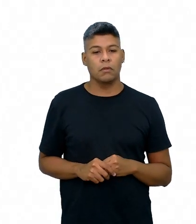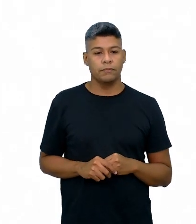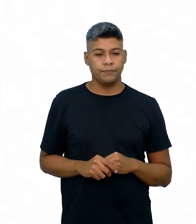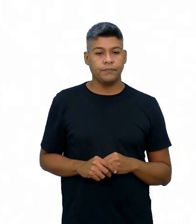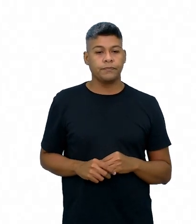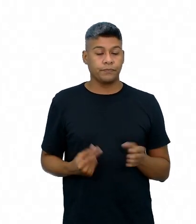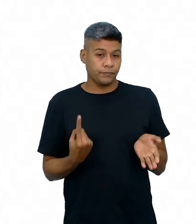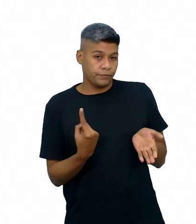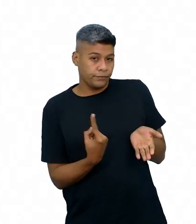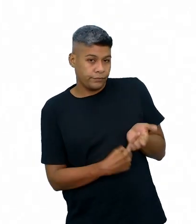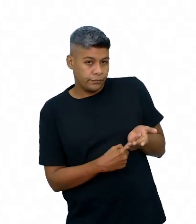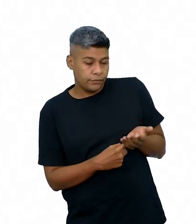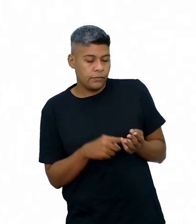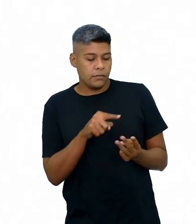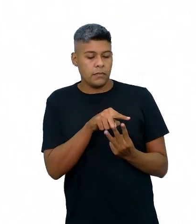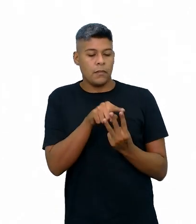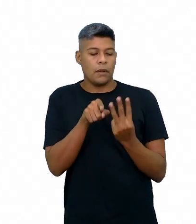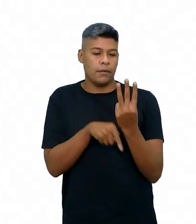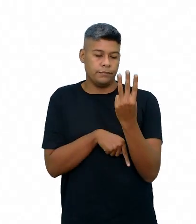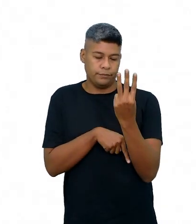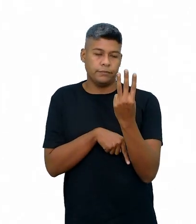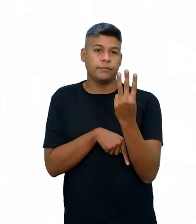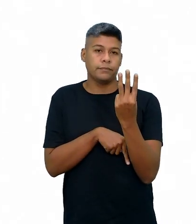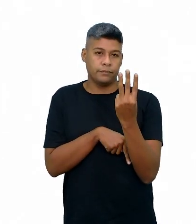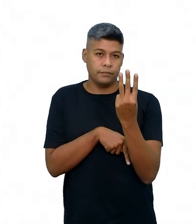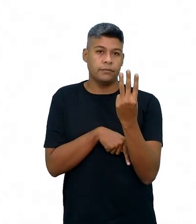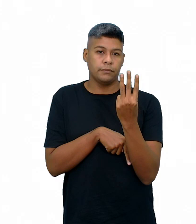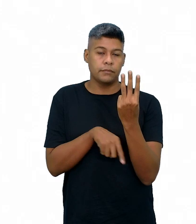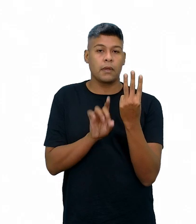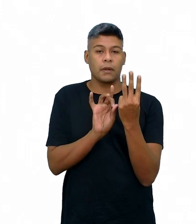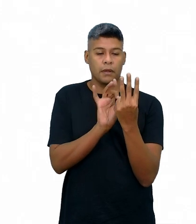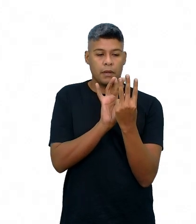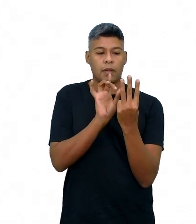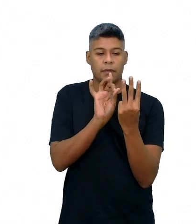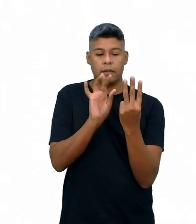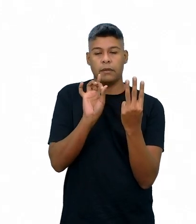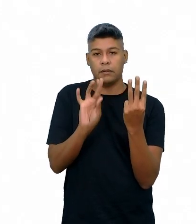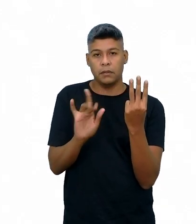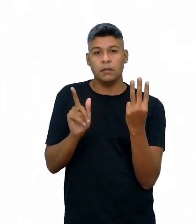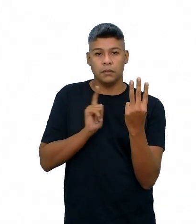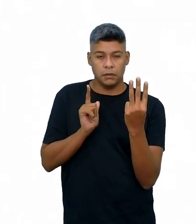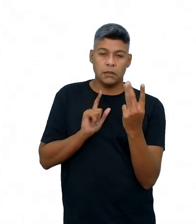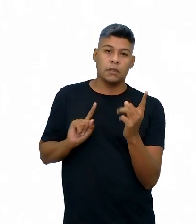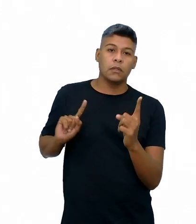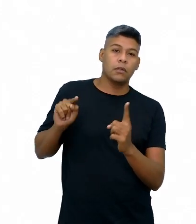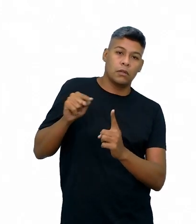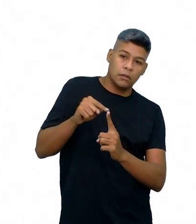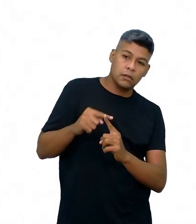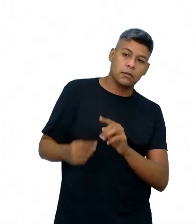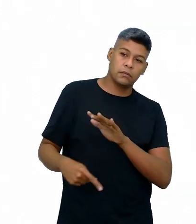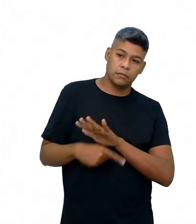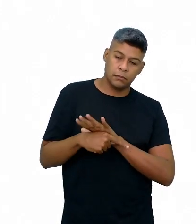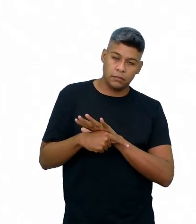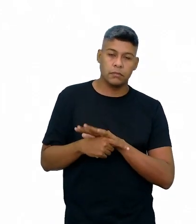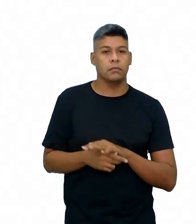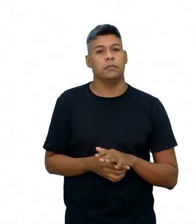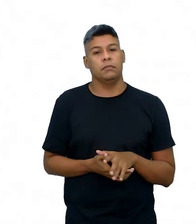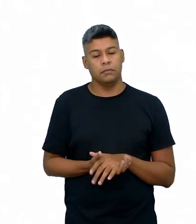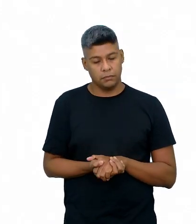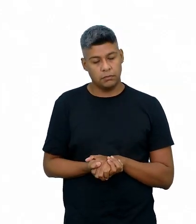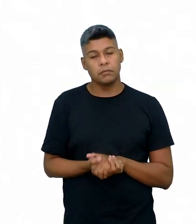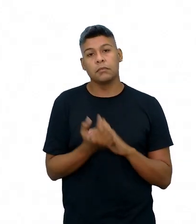Nosso encontro terá três momentos, né, e cada um deles atende aos objetivos propostos